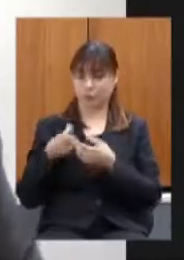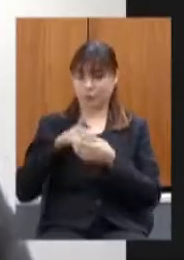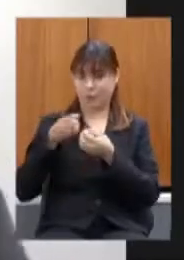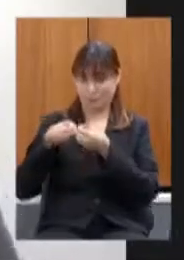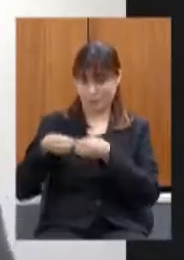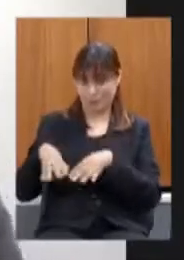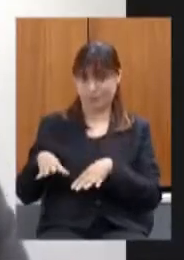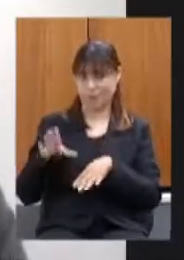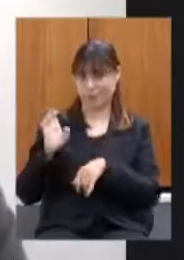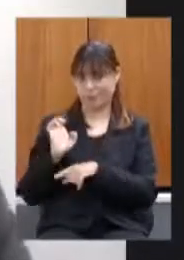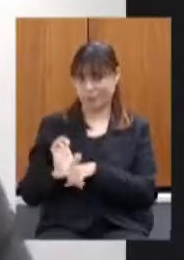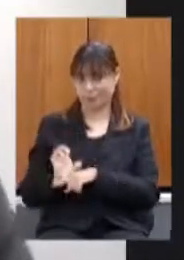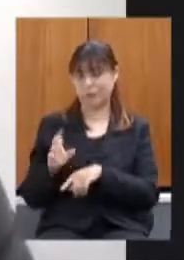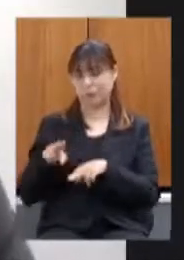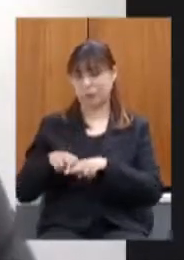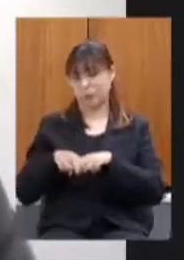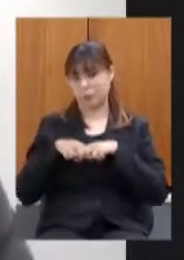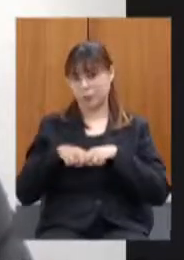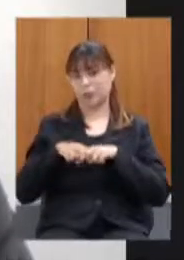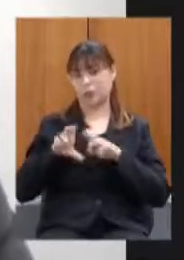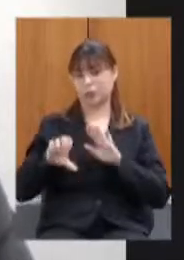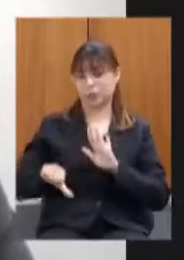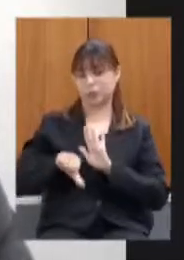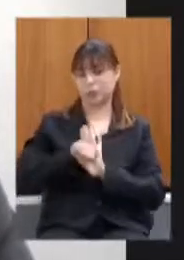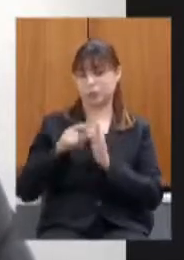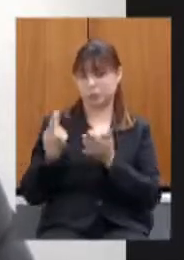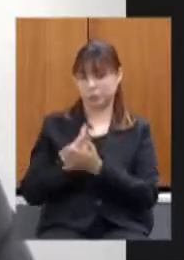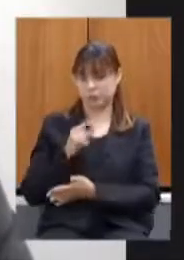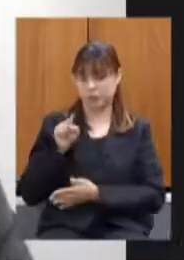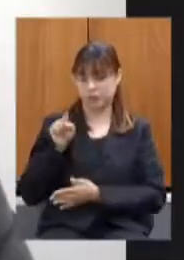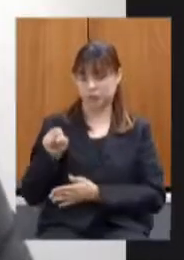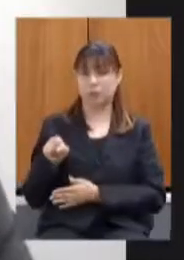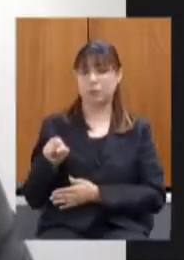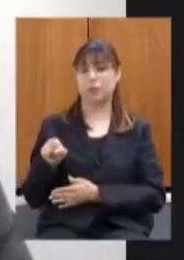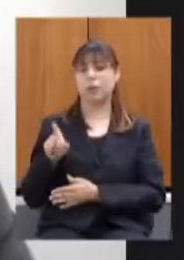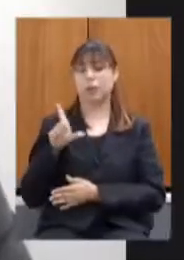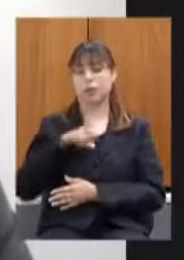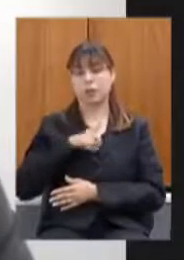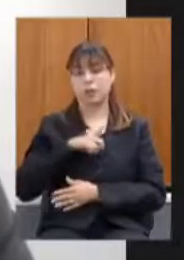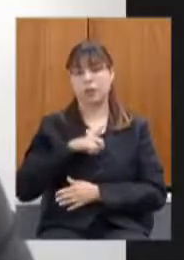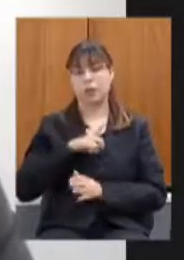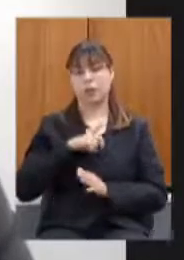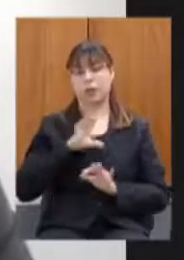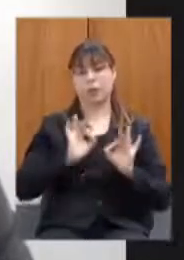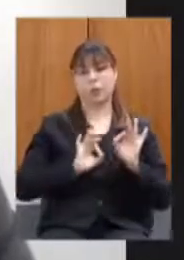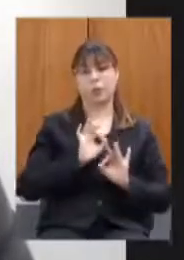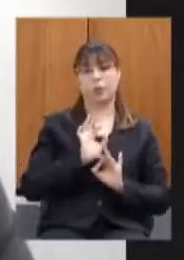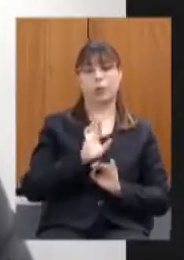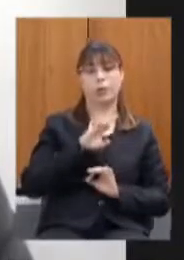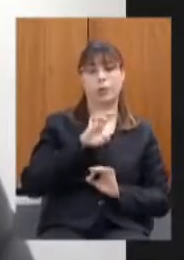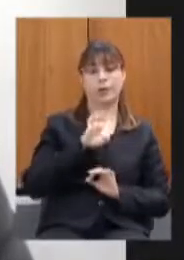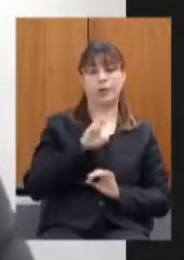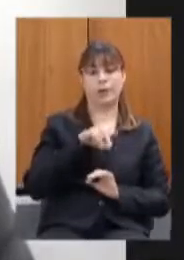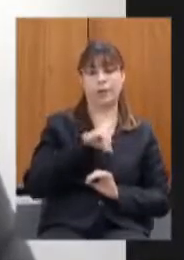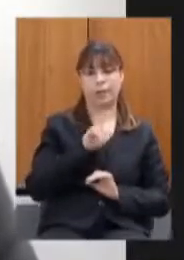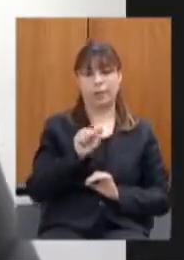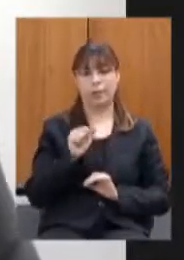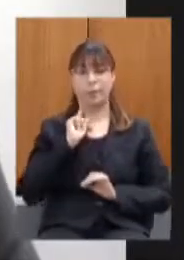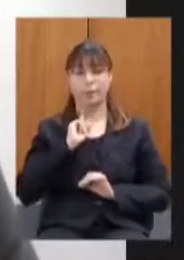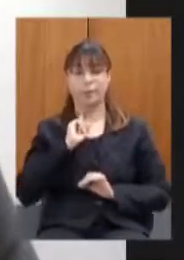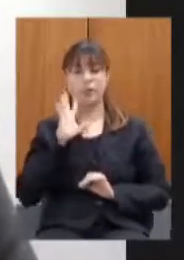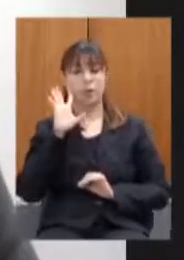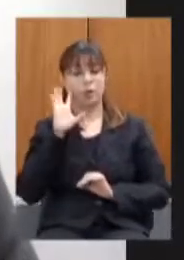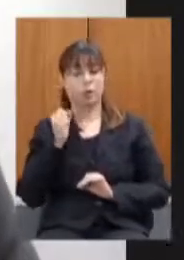da tragédia criminosa o programa Renda Minas acredito eu que